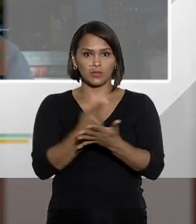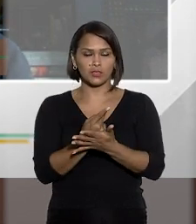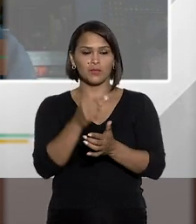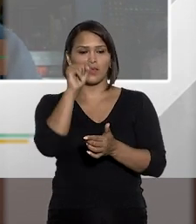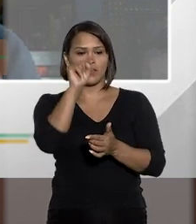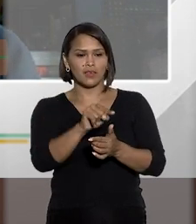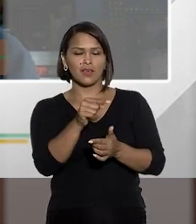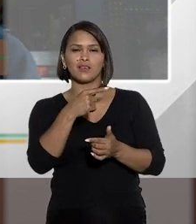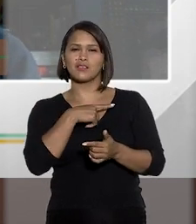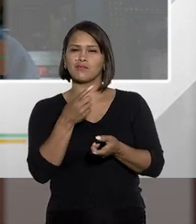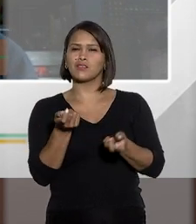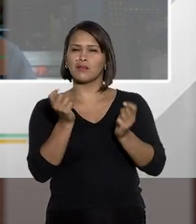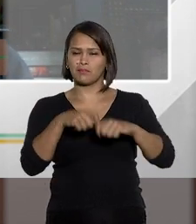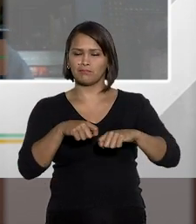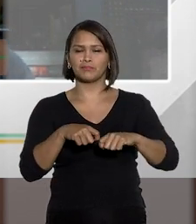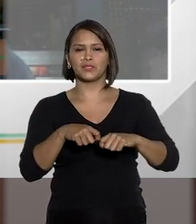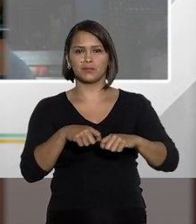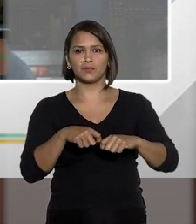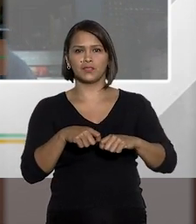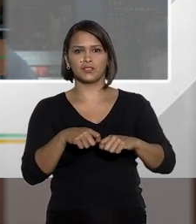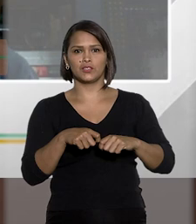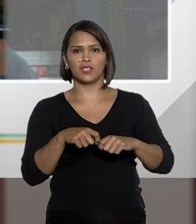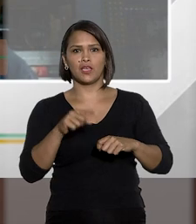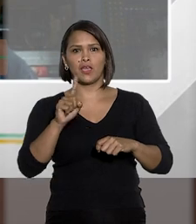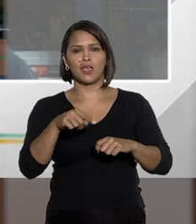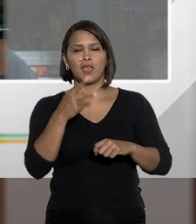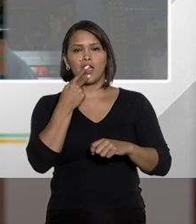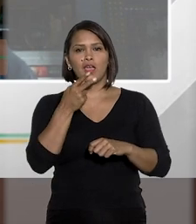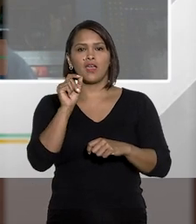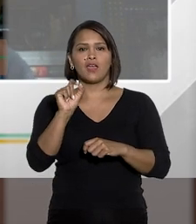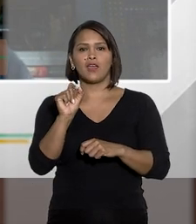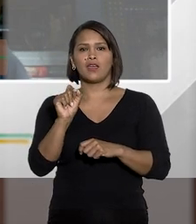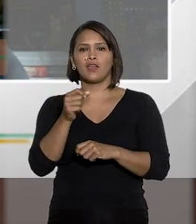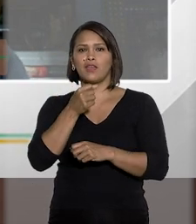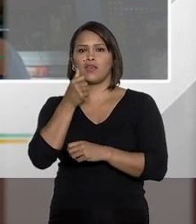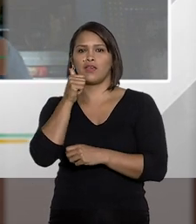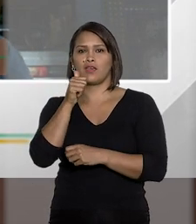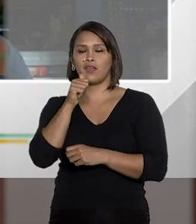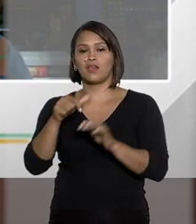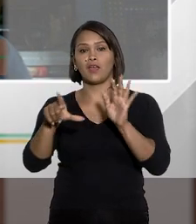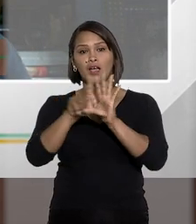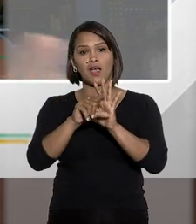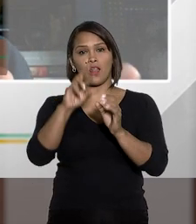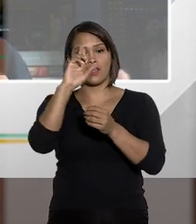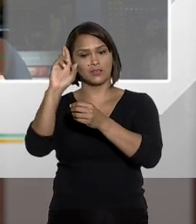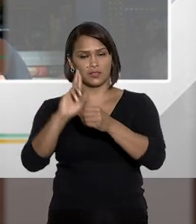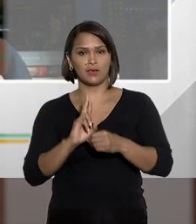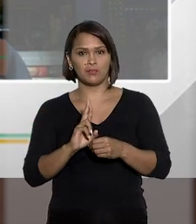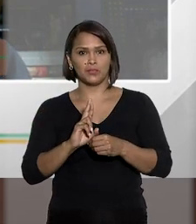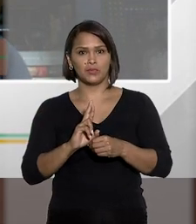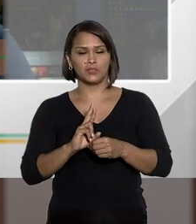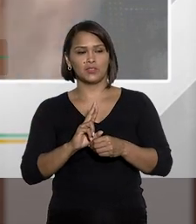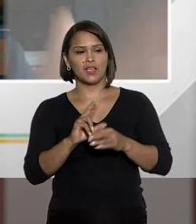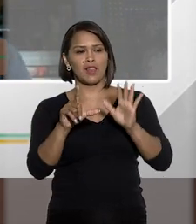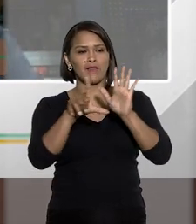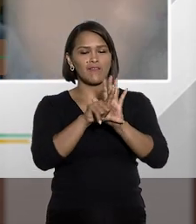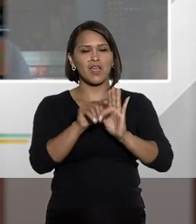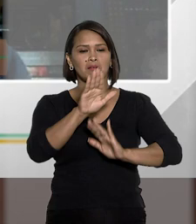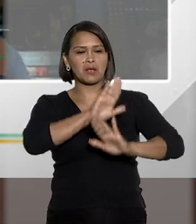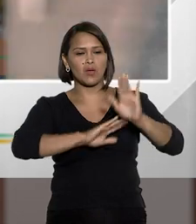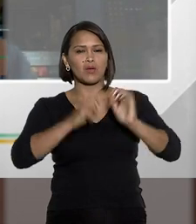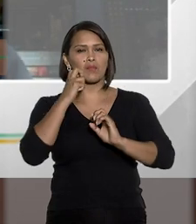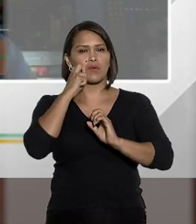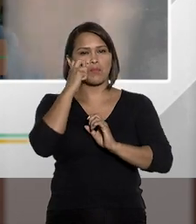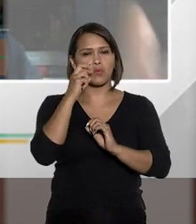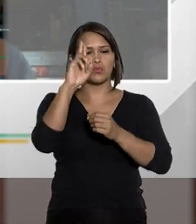Um só fato. E aqui, se você me permite, Fátima, a lei de abuso de autoridade veio